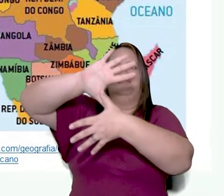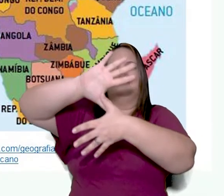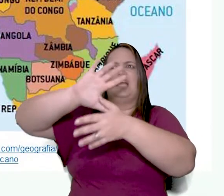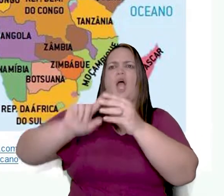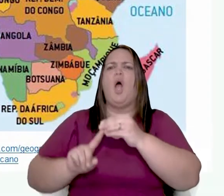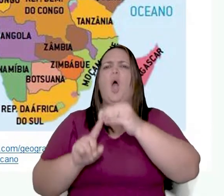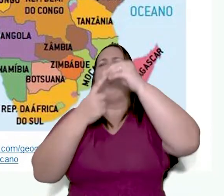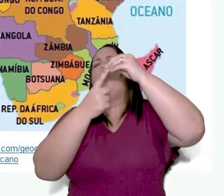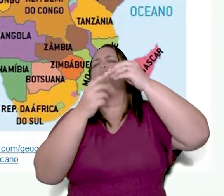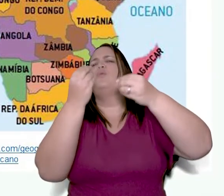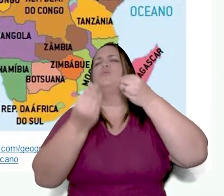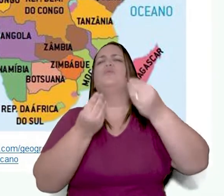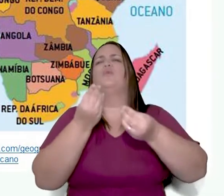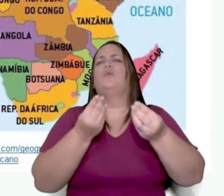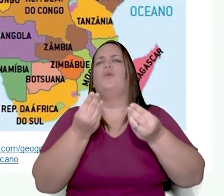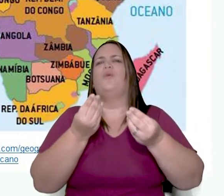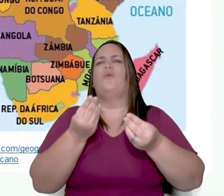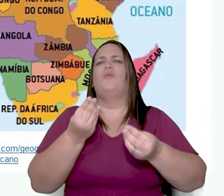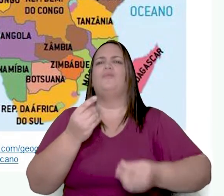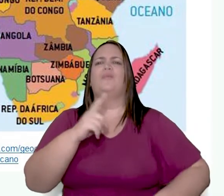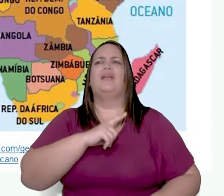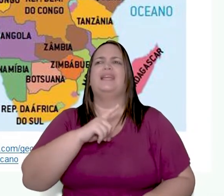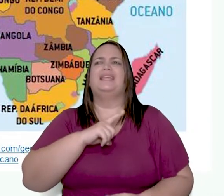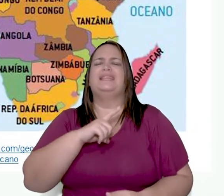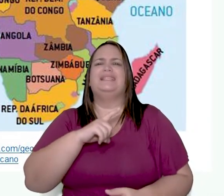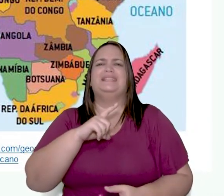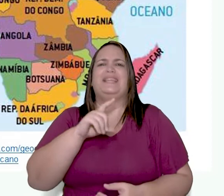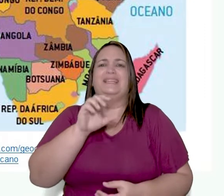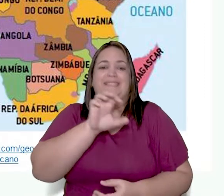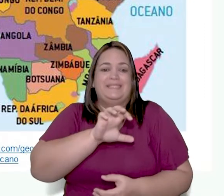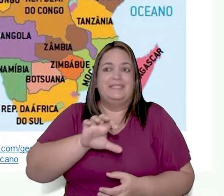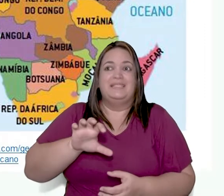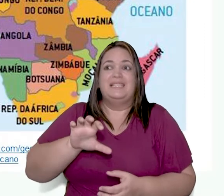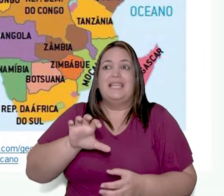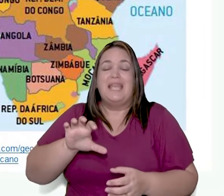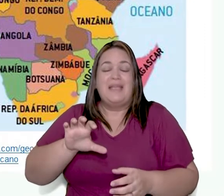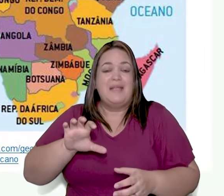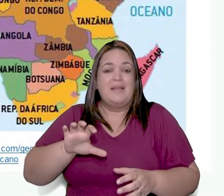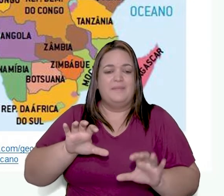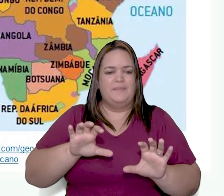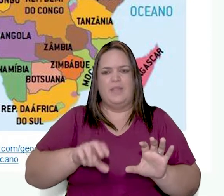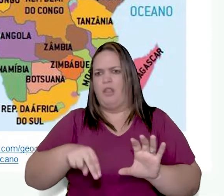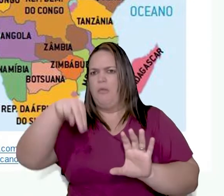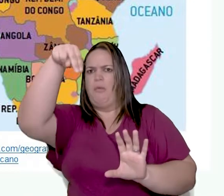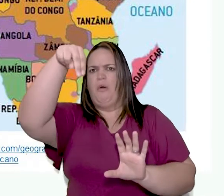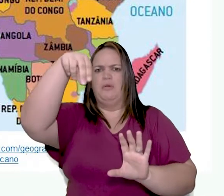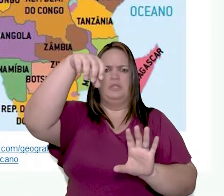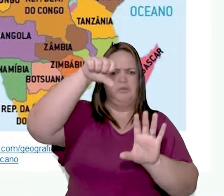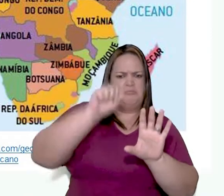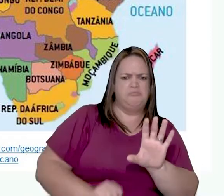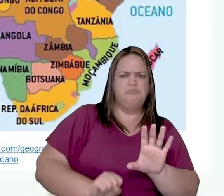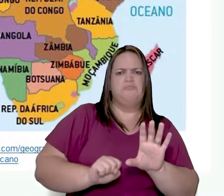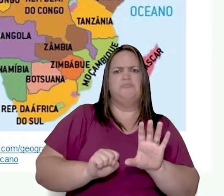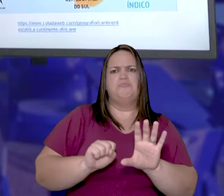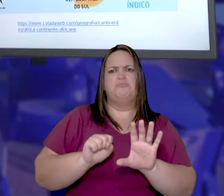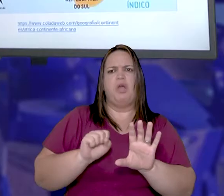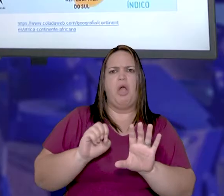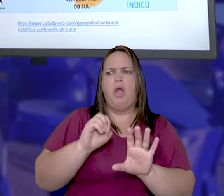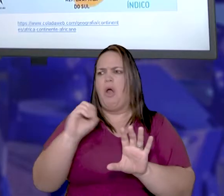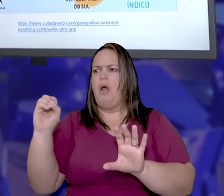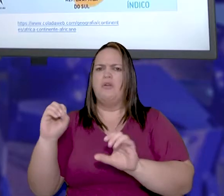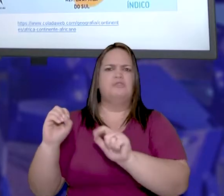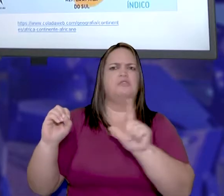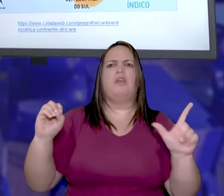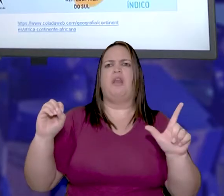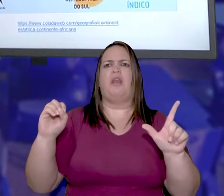todos, que está presente em todos os hemisférios. Hemisfério norte, sul, oeste